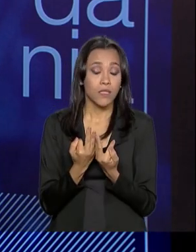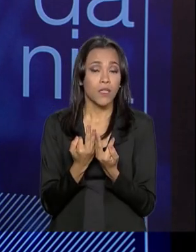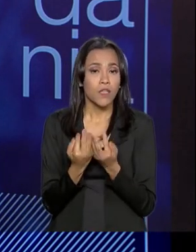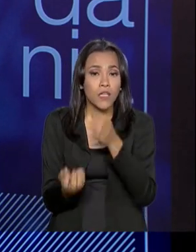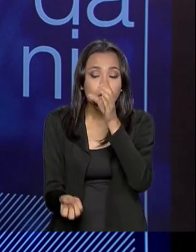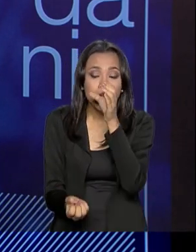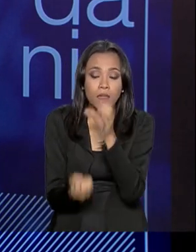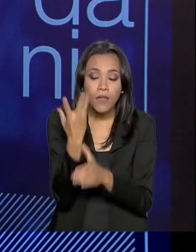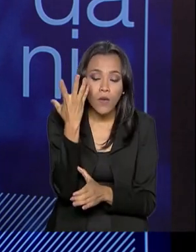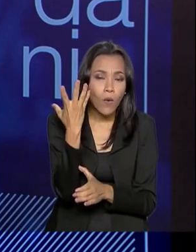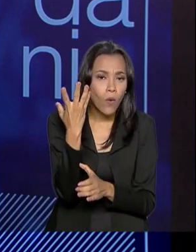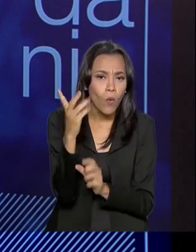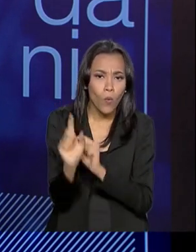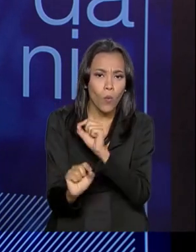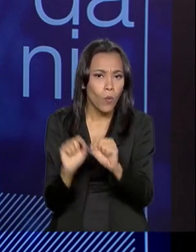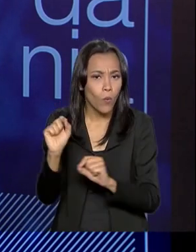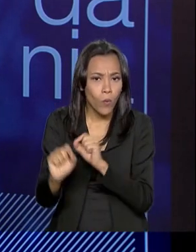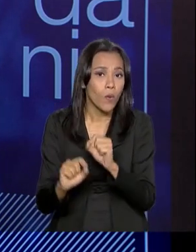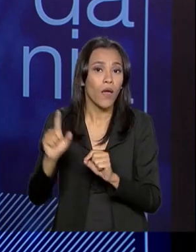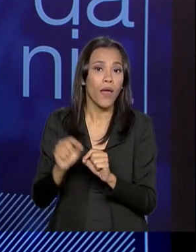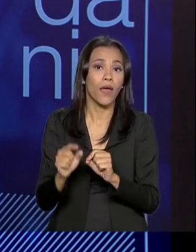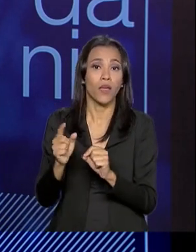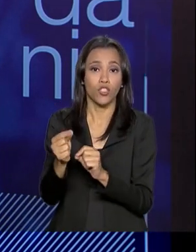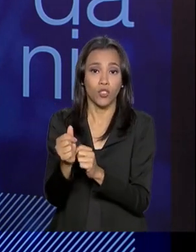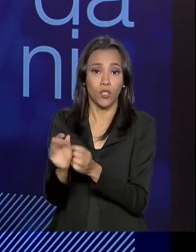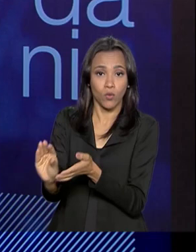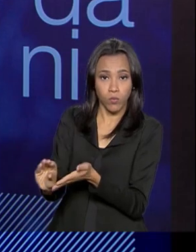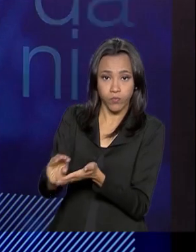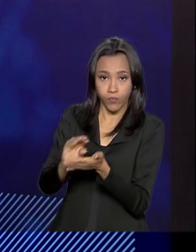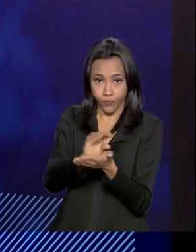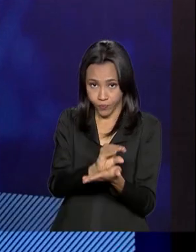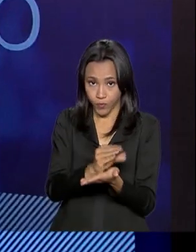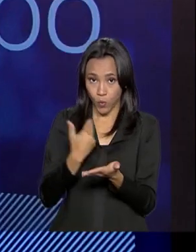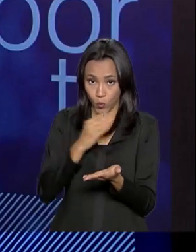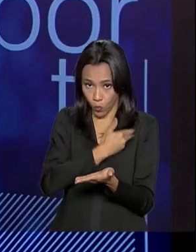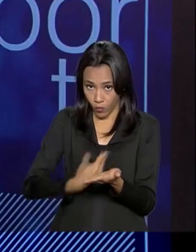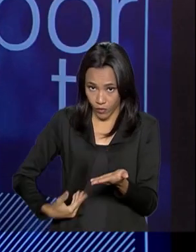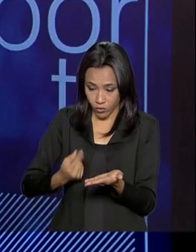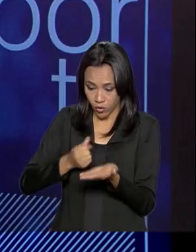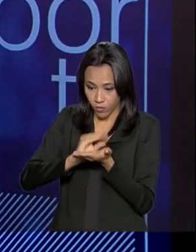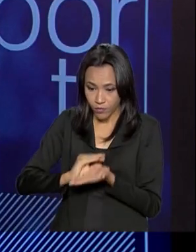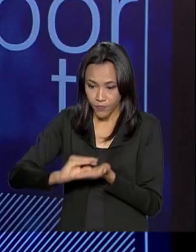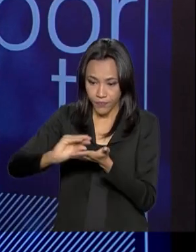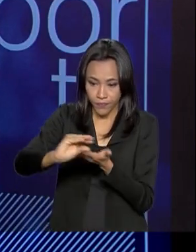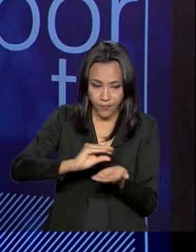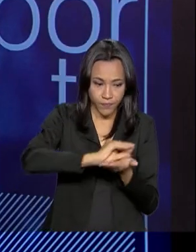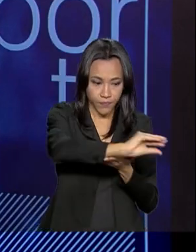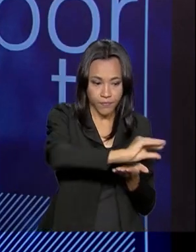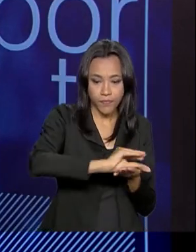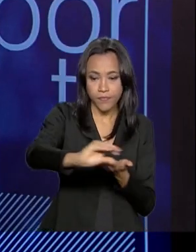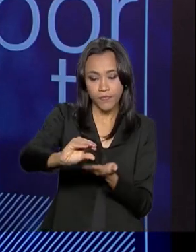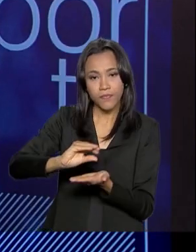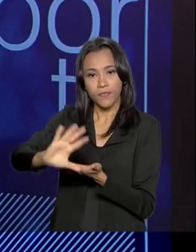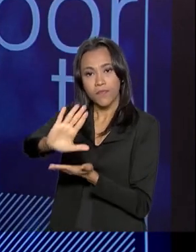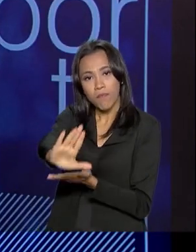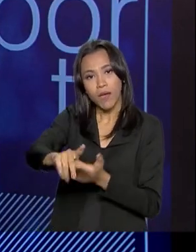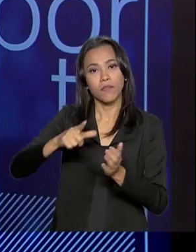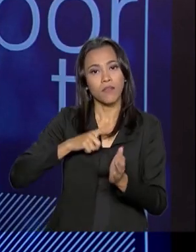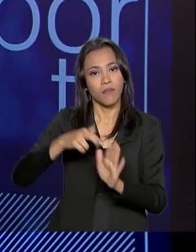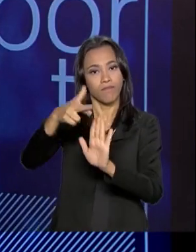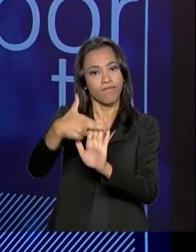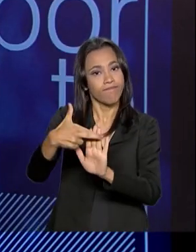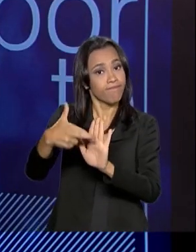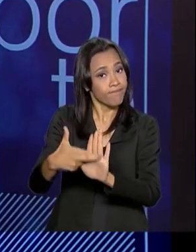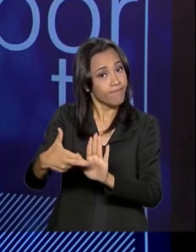transferência de renda. Ele é uma transferência de renda com algumas condicionalidades. Se a